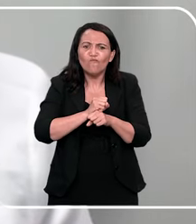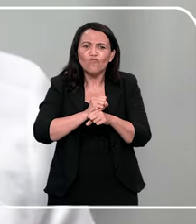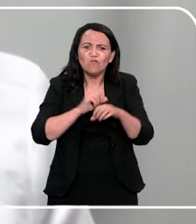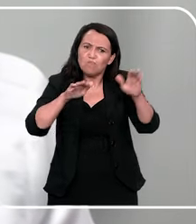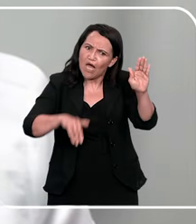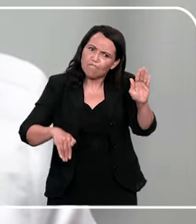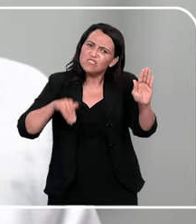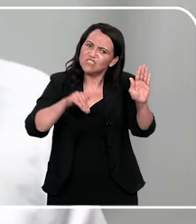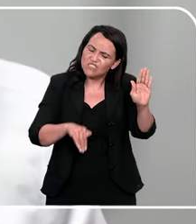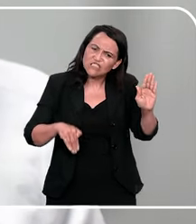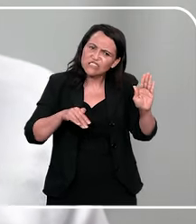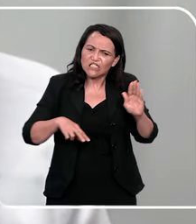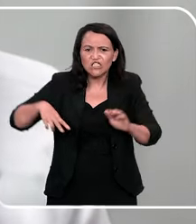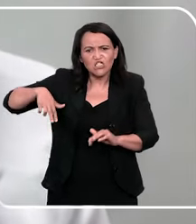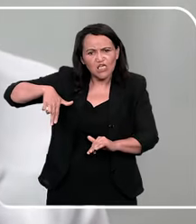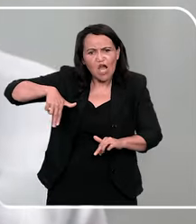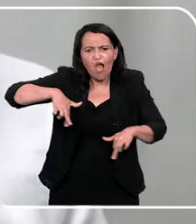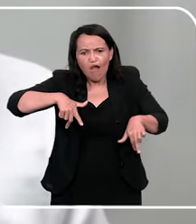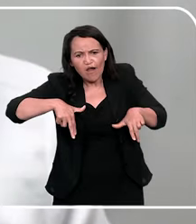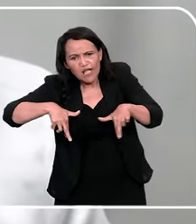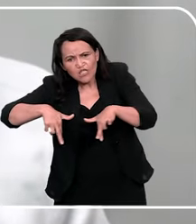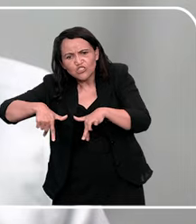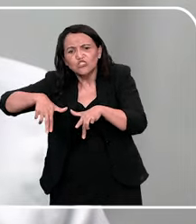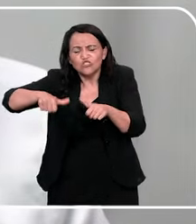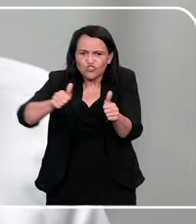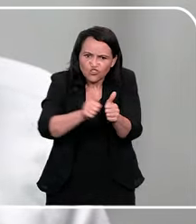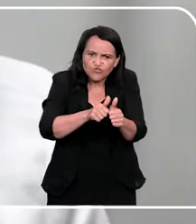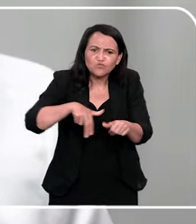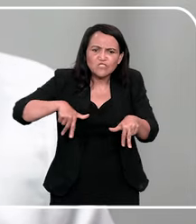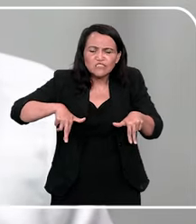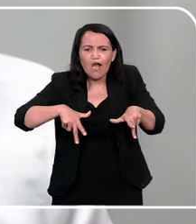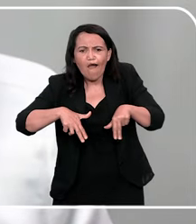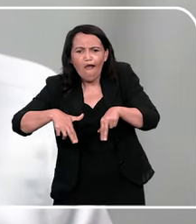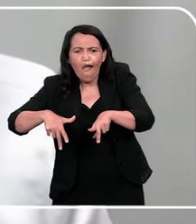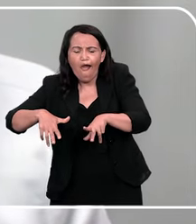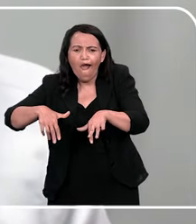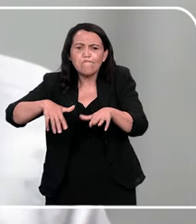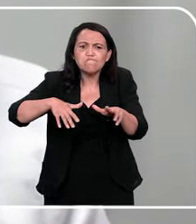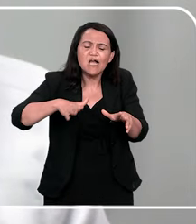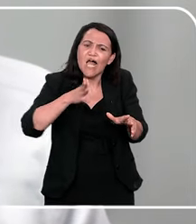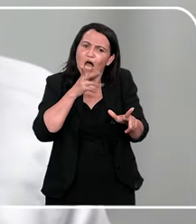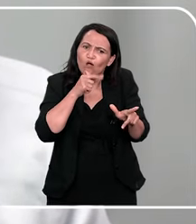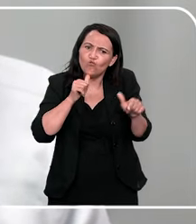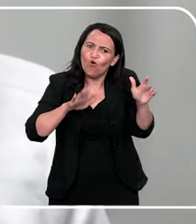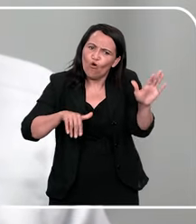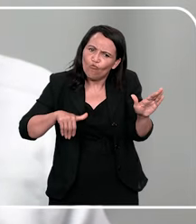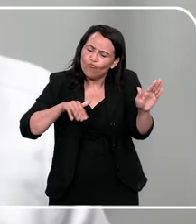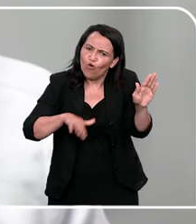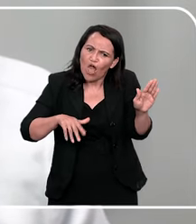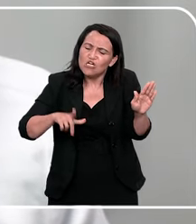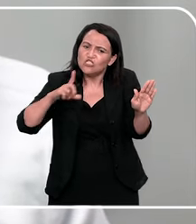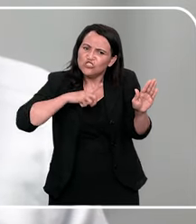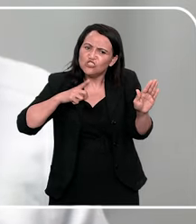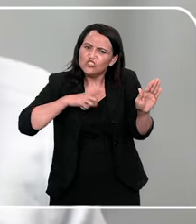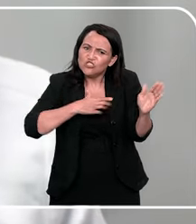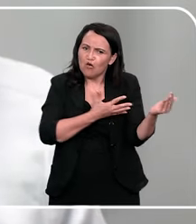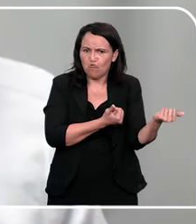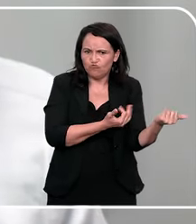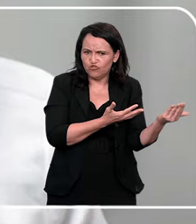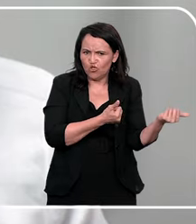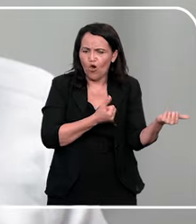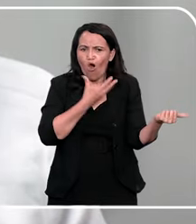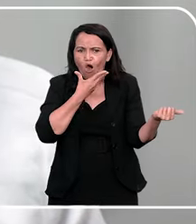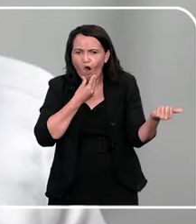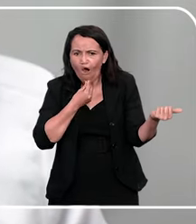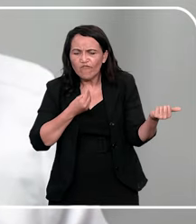caminhando lá pelo clube, o clube do congresso, uma parte mais isolada, perto do lago, e aí tinha um rapaz sentado, deveria ser um jovem, sei lá, de uns